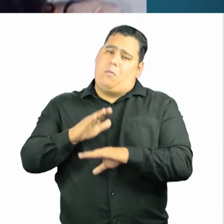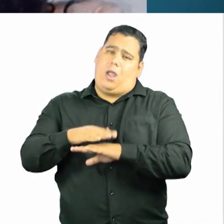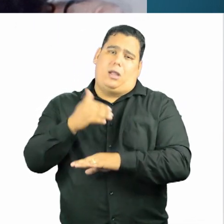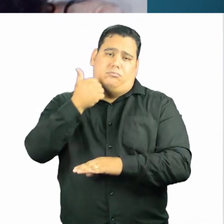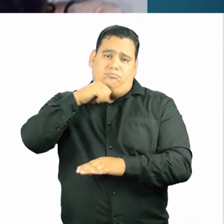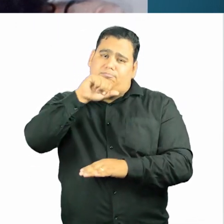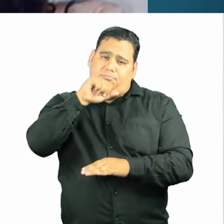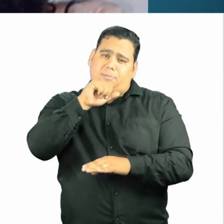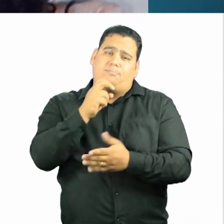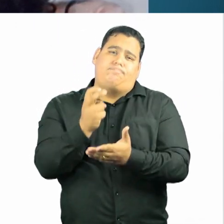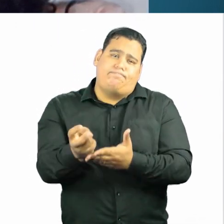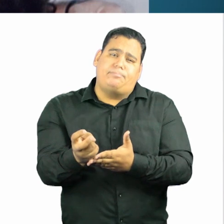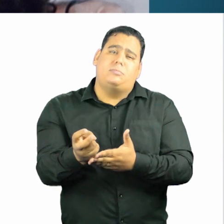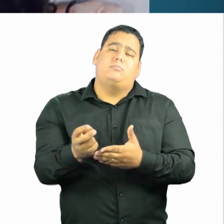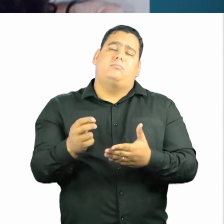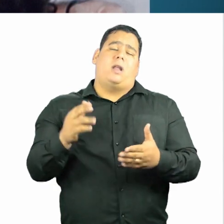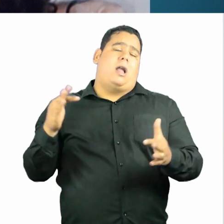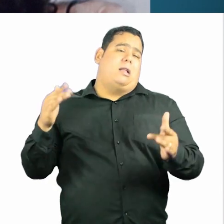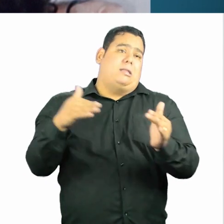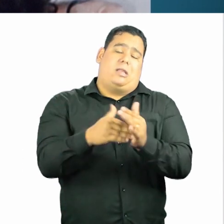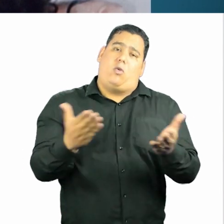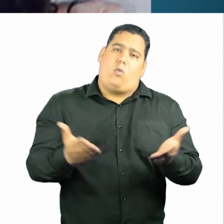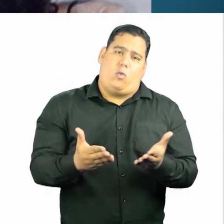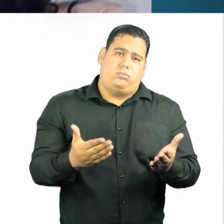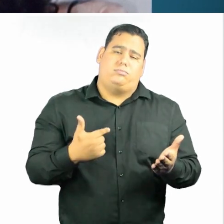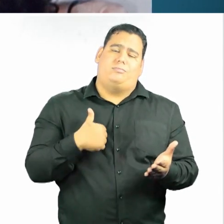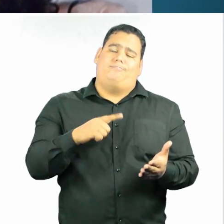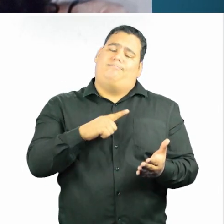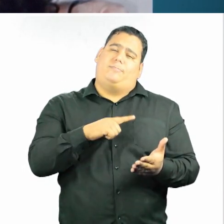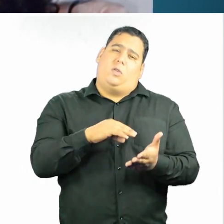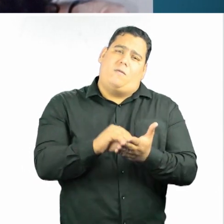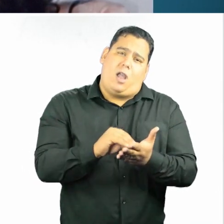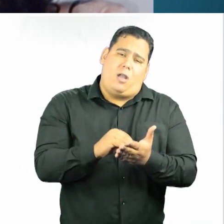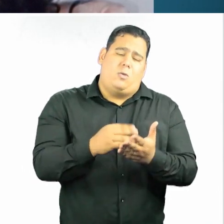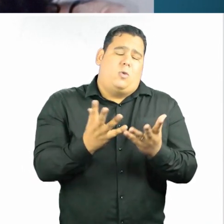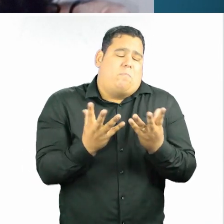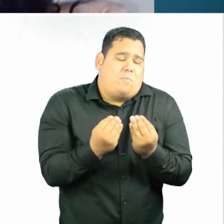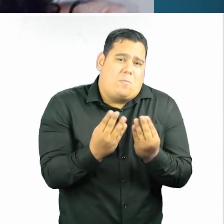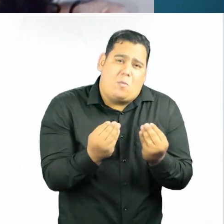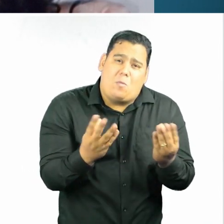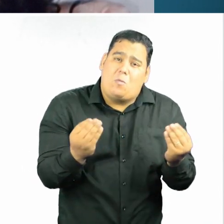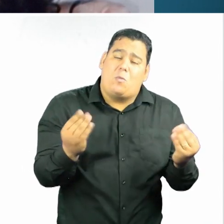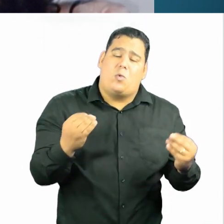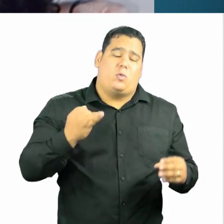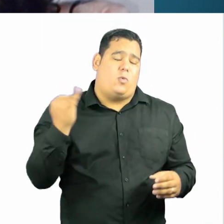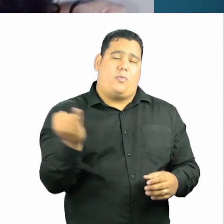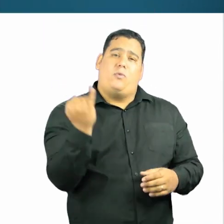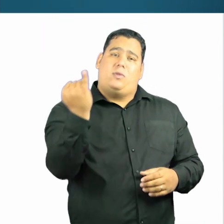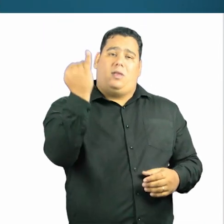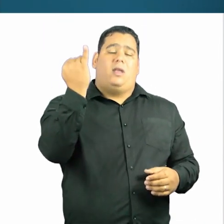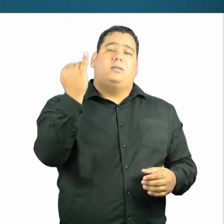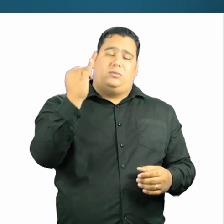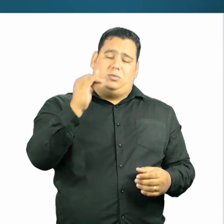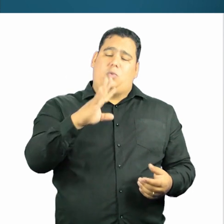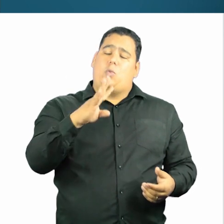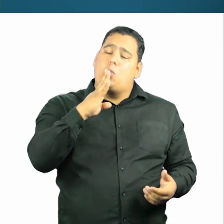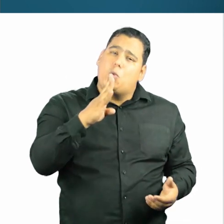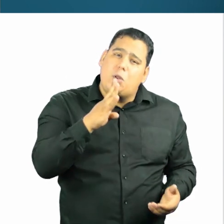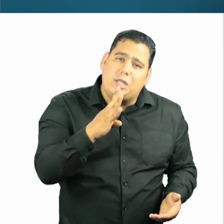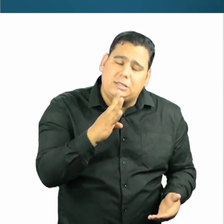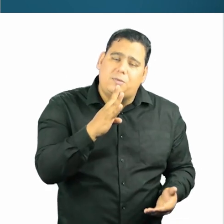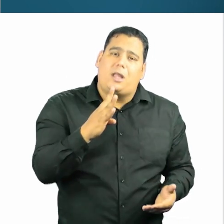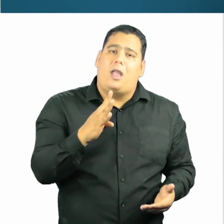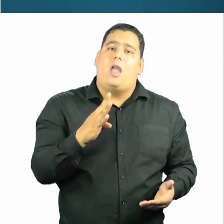é a luz que eu tenho até hoje. Foi um muito, muito, muito importante conhecimento